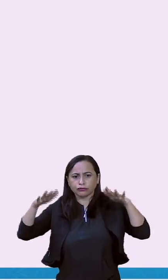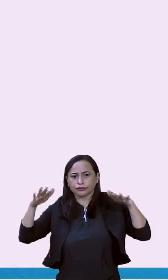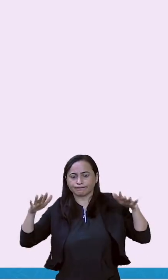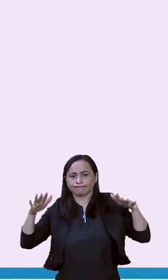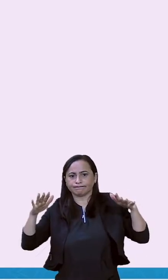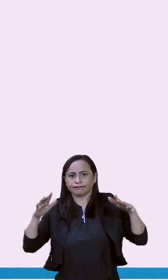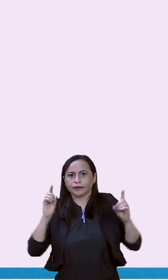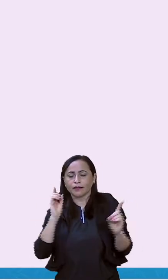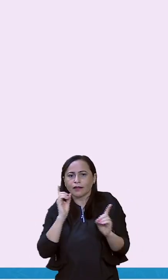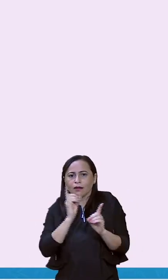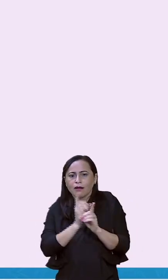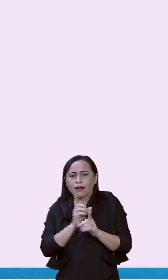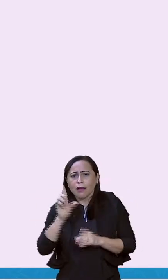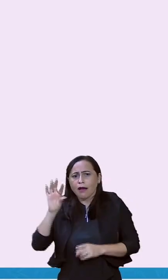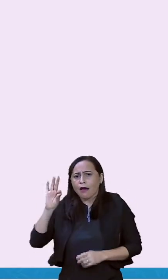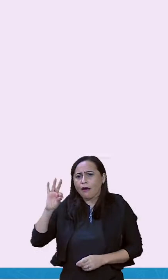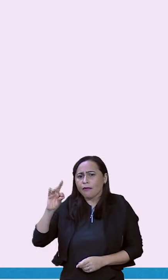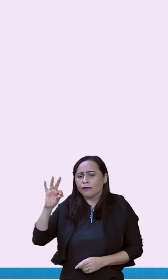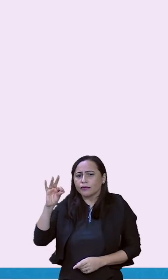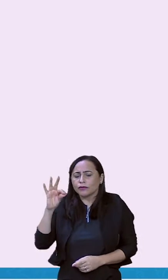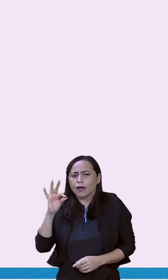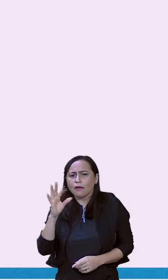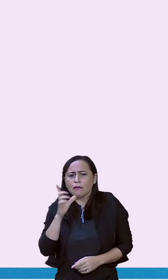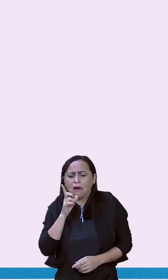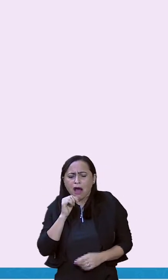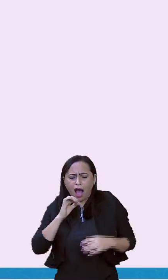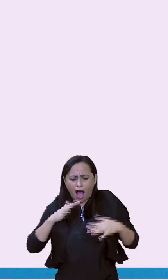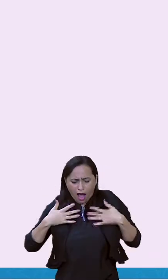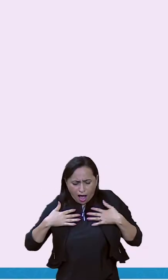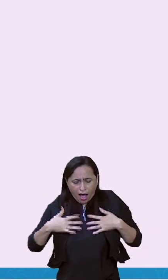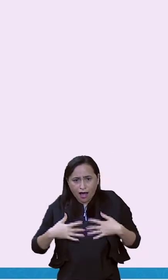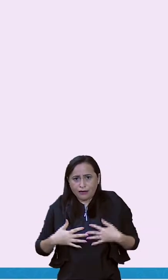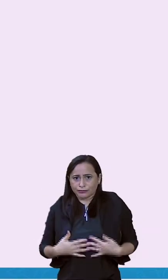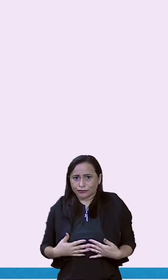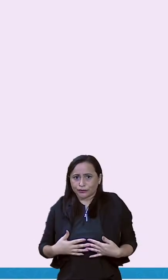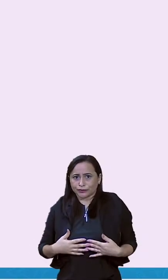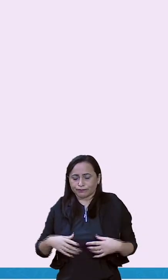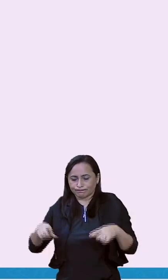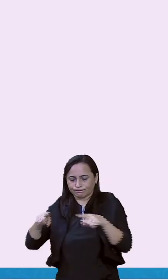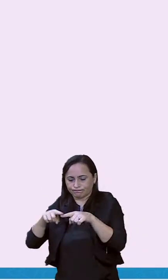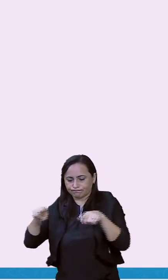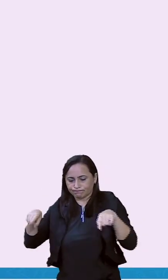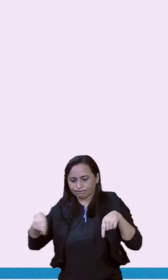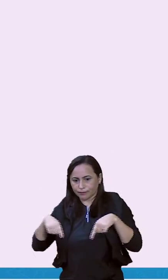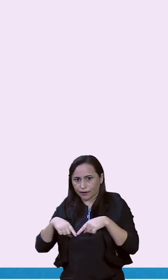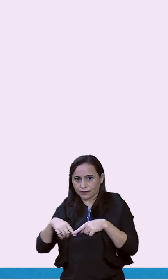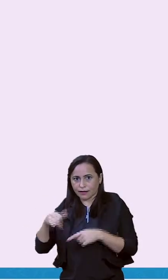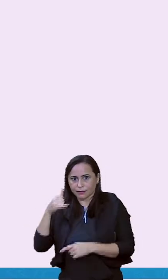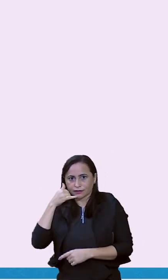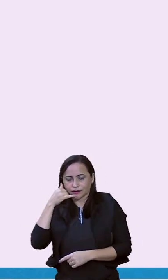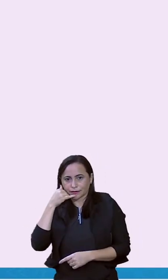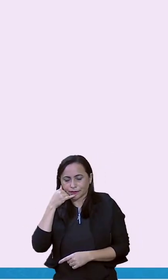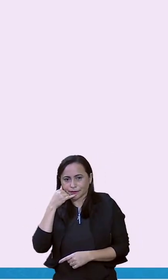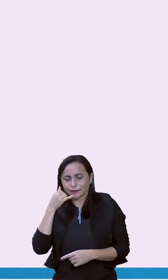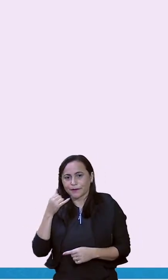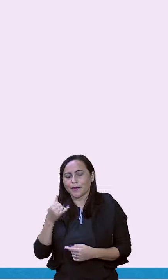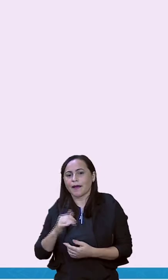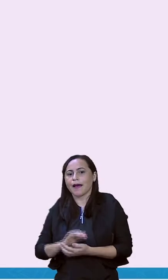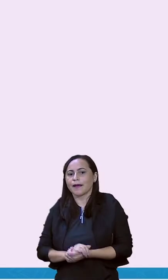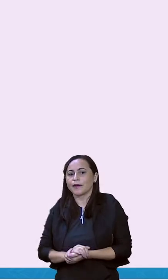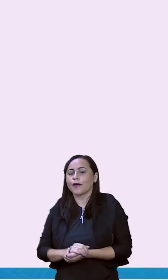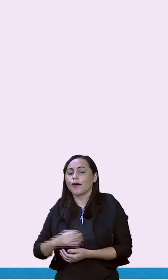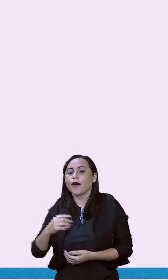telefonistas serviu de primeira casa para o bichinho que logo recebeu o apelido de Barnabé.